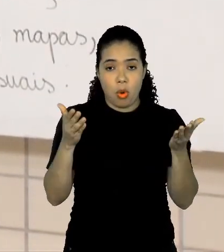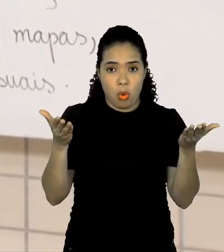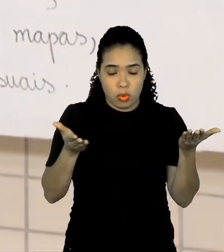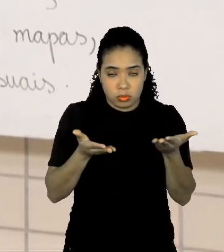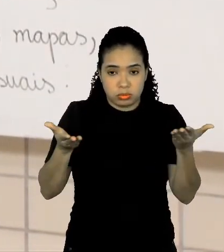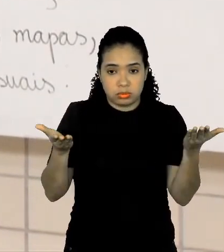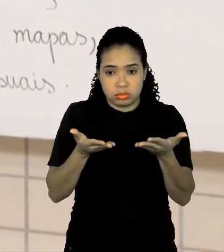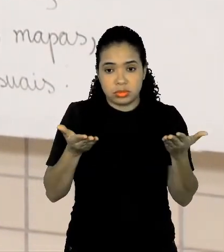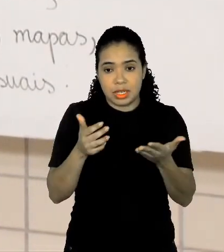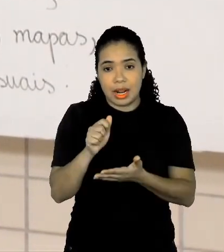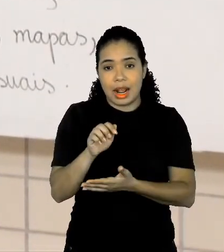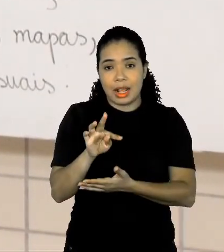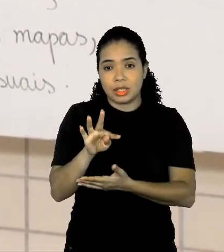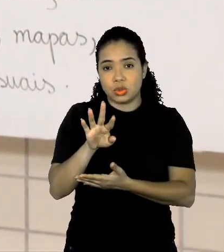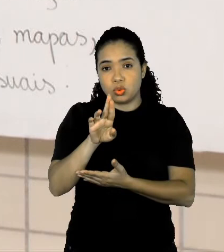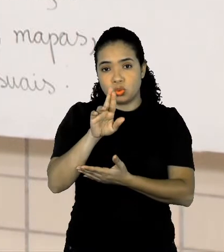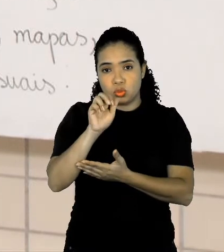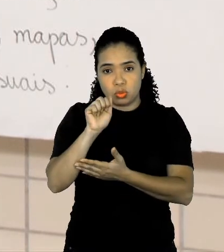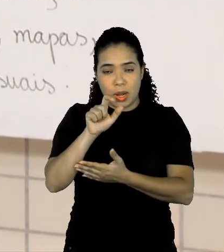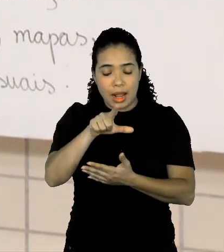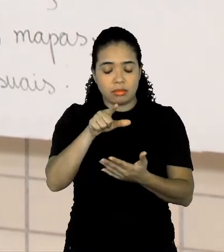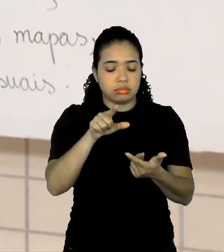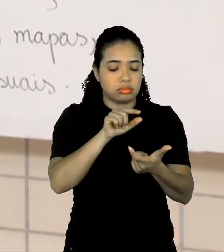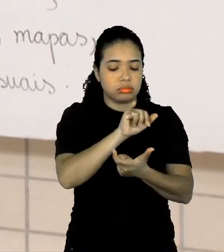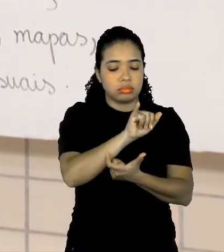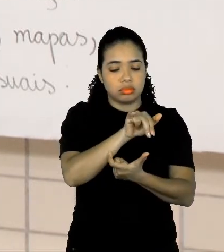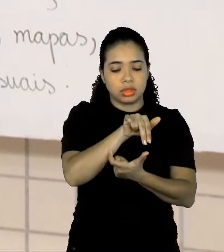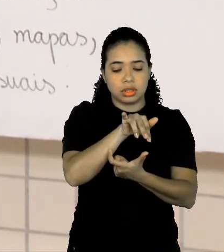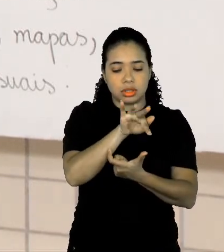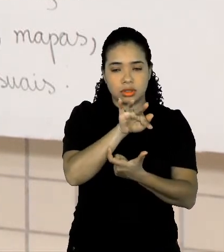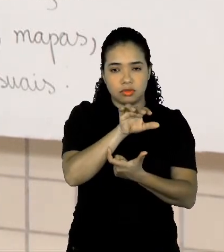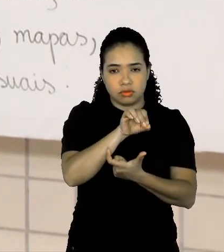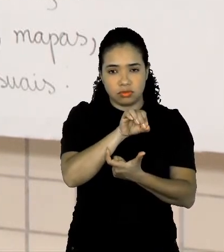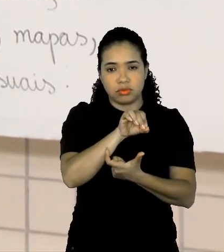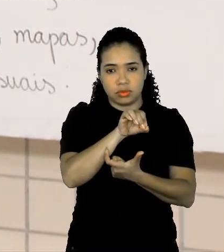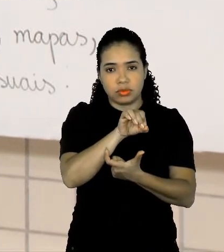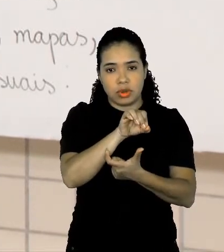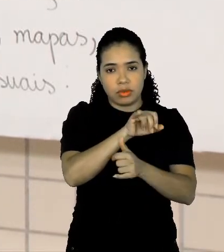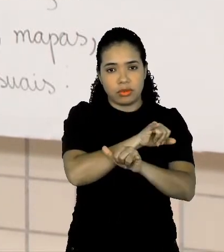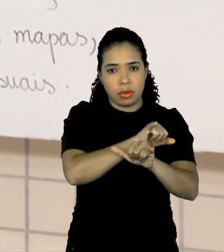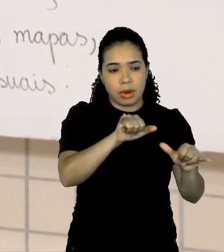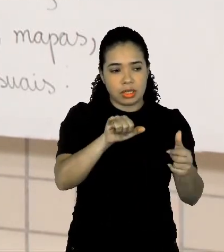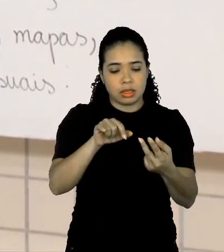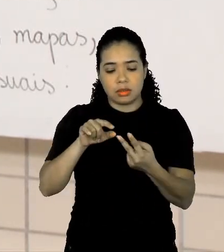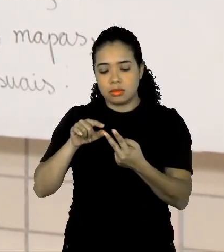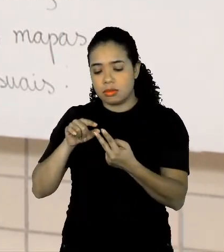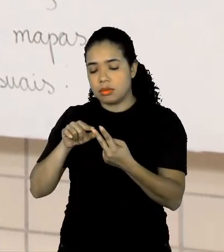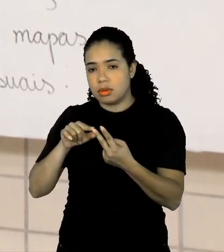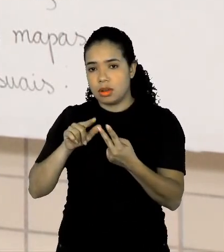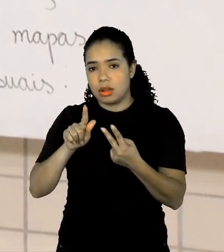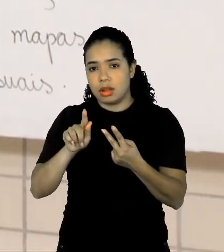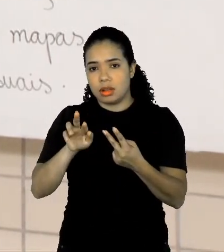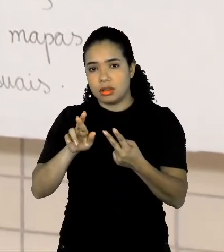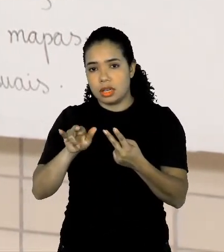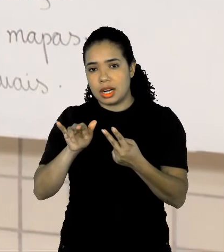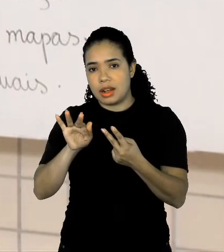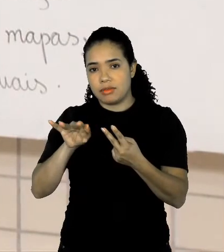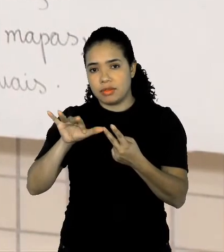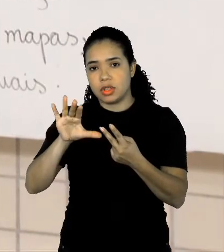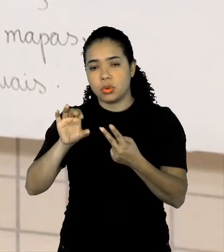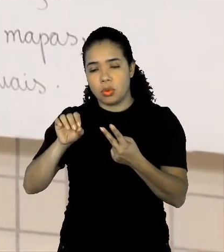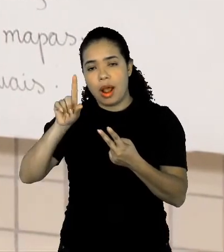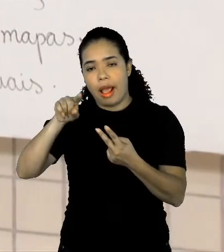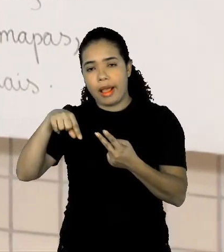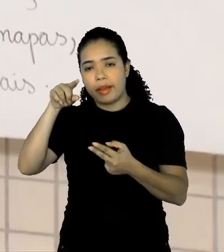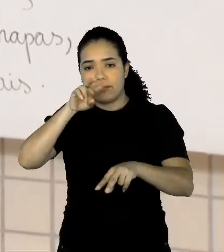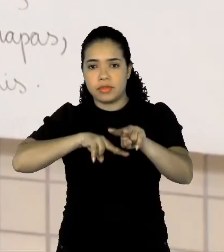info é de informação, gráfico, porque ele vai trazer esses elementos, né? Visuais. As informações,